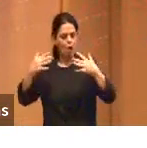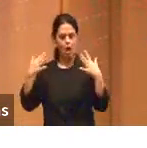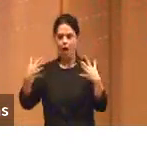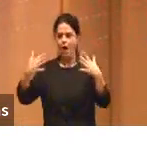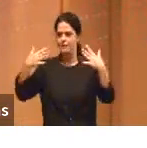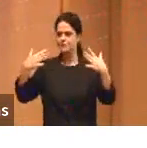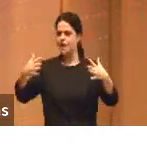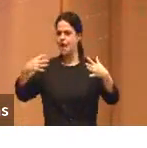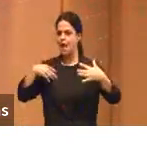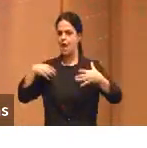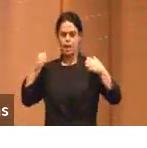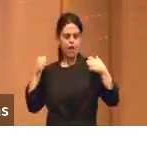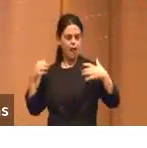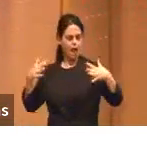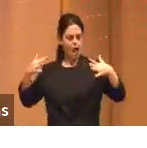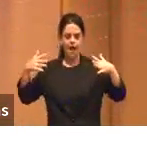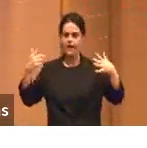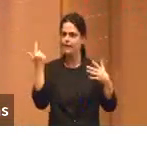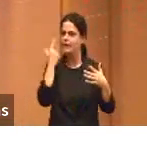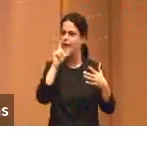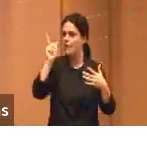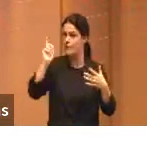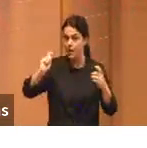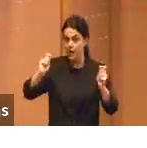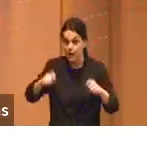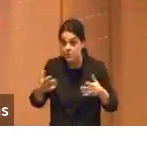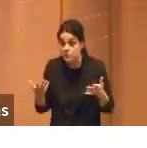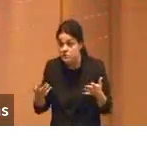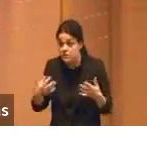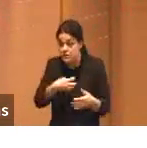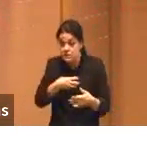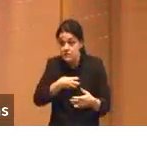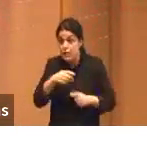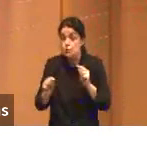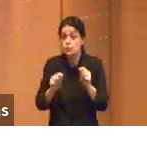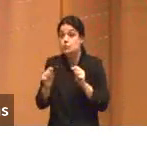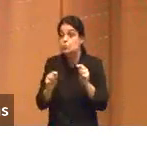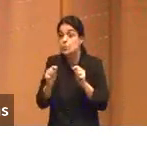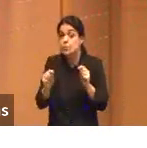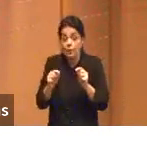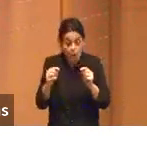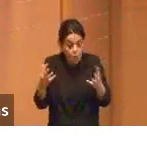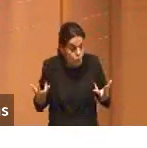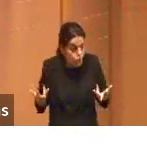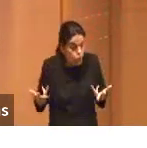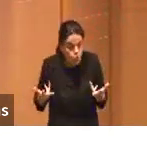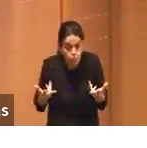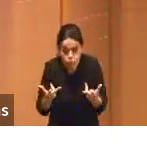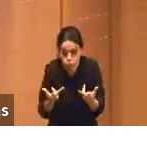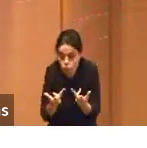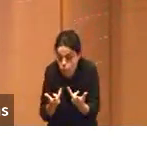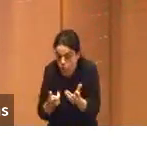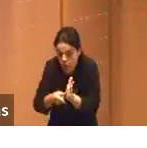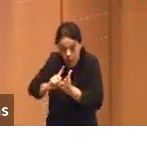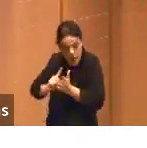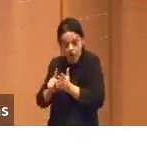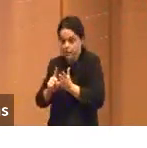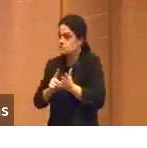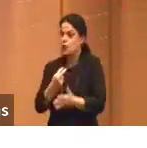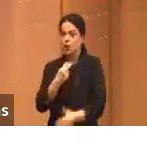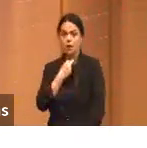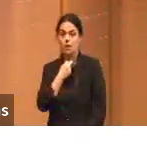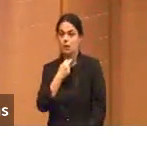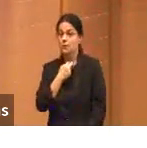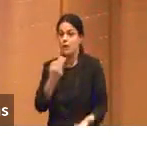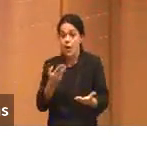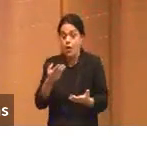realmente potencializa muito, se sente agora fazendo coisas incríveis que não era possível de serem feitas sem